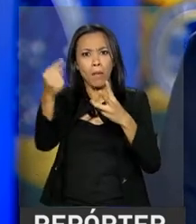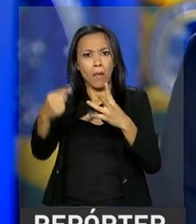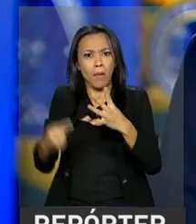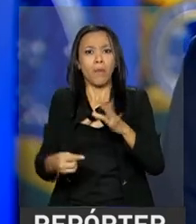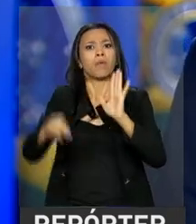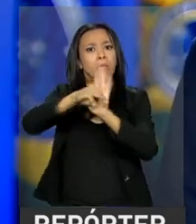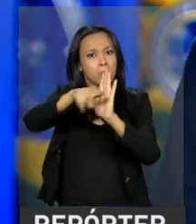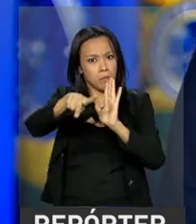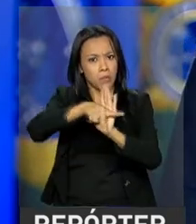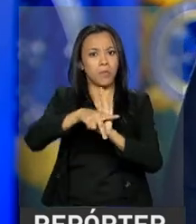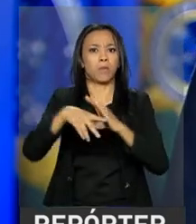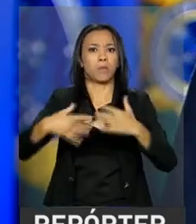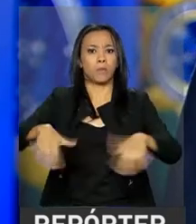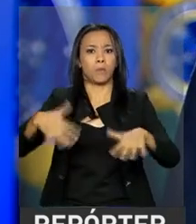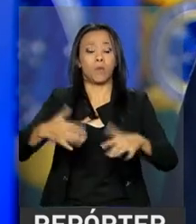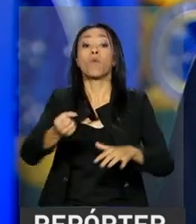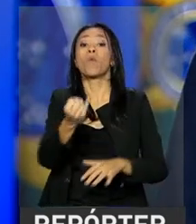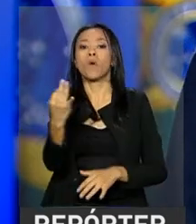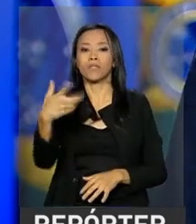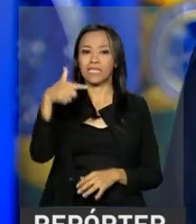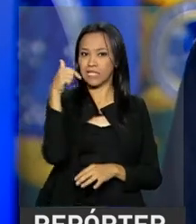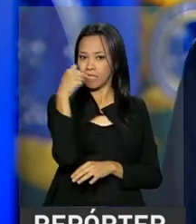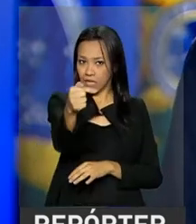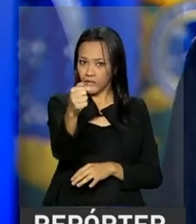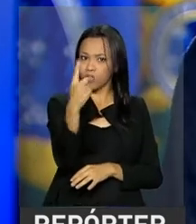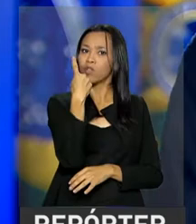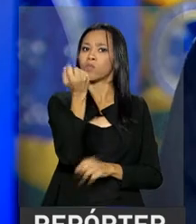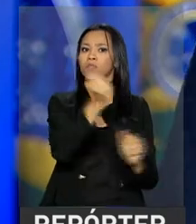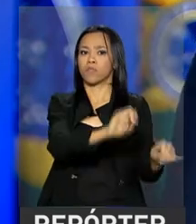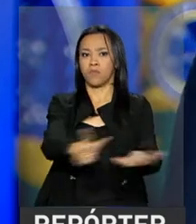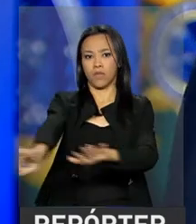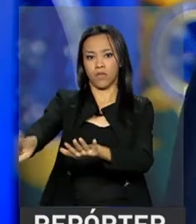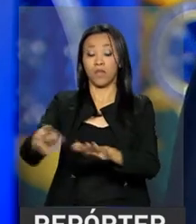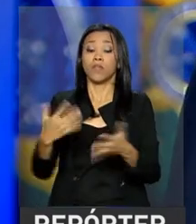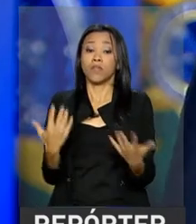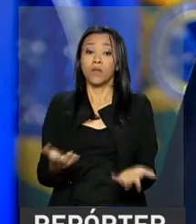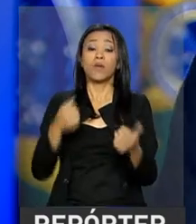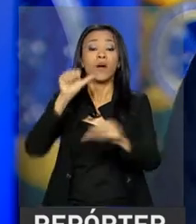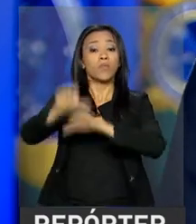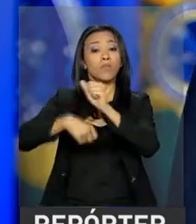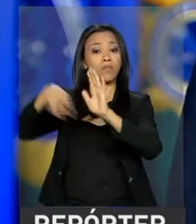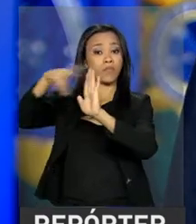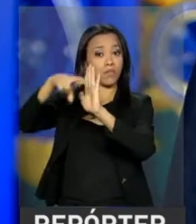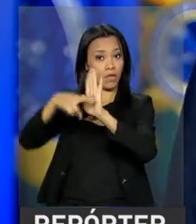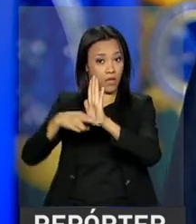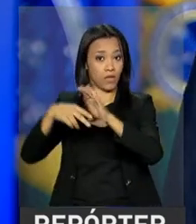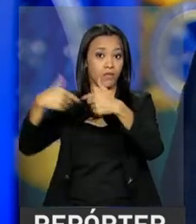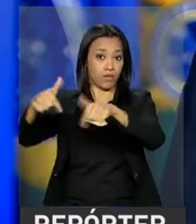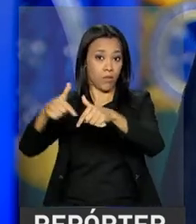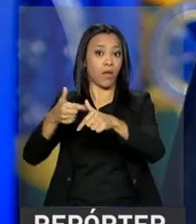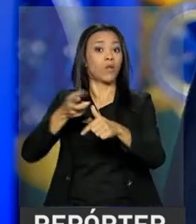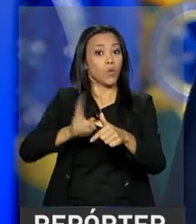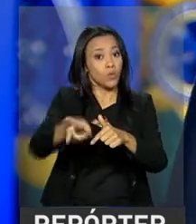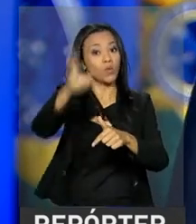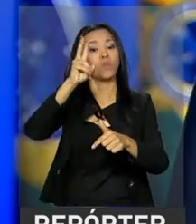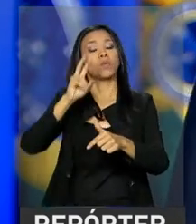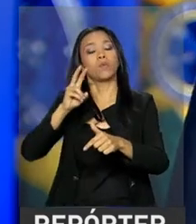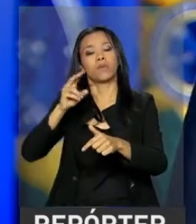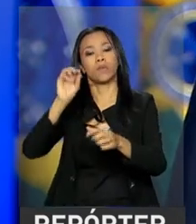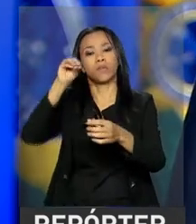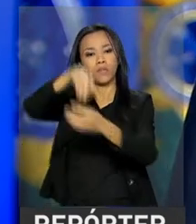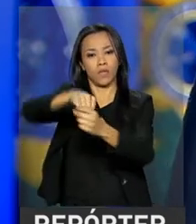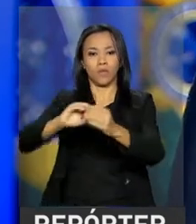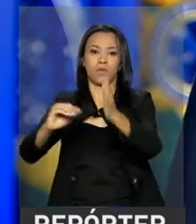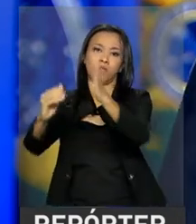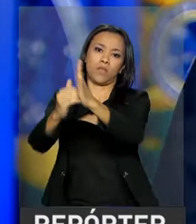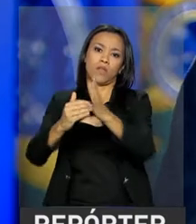medidas provisórias, sete em uma semana. E a reforma trabalhista avançou no Senado, expressão, portanto, do